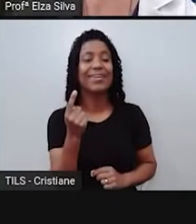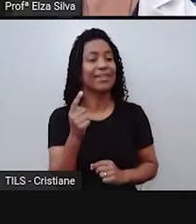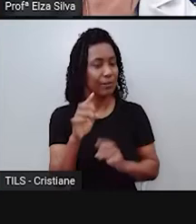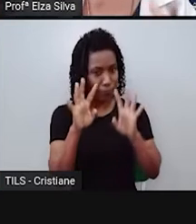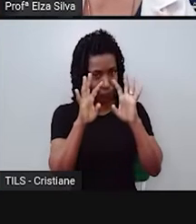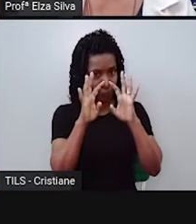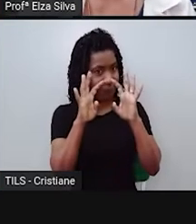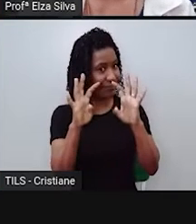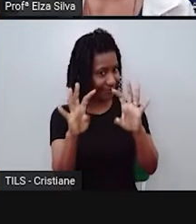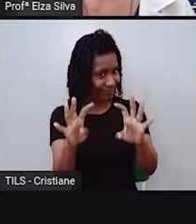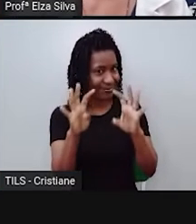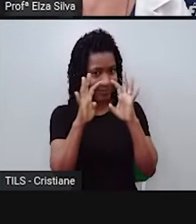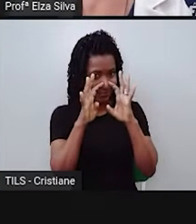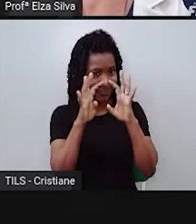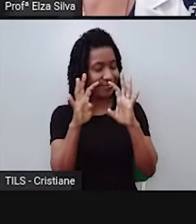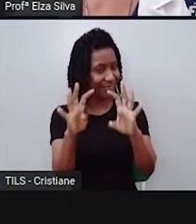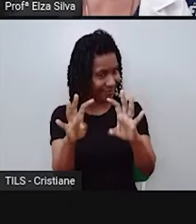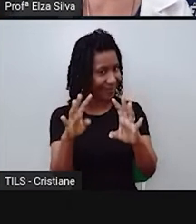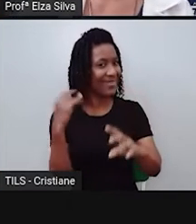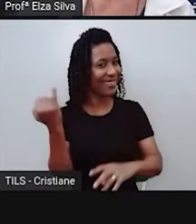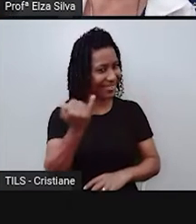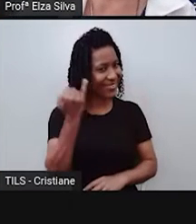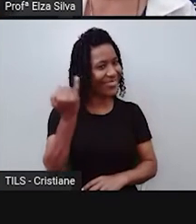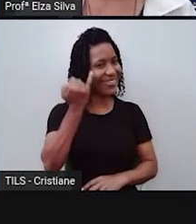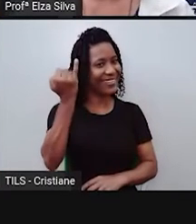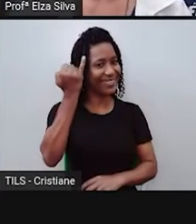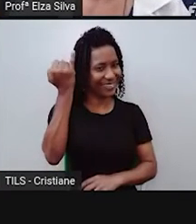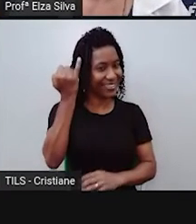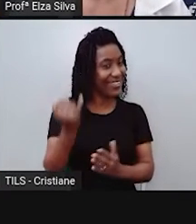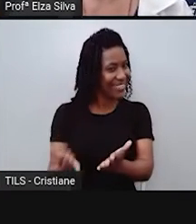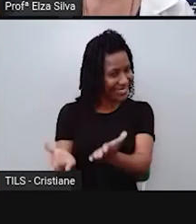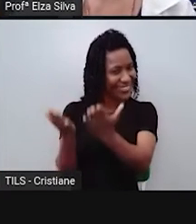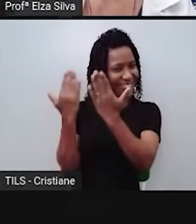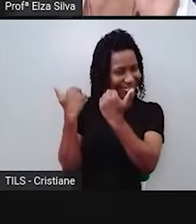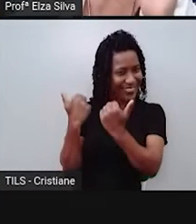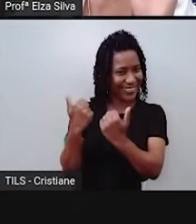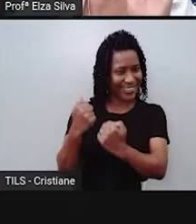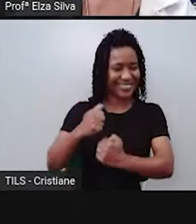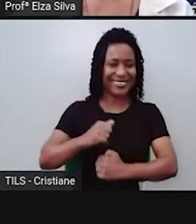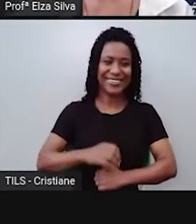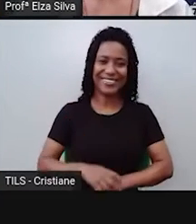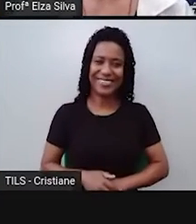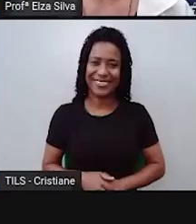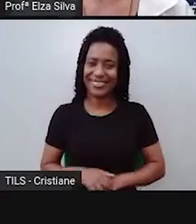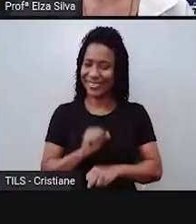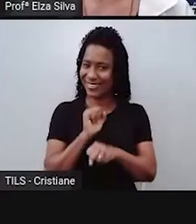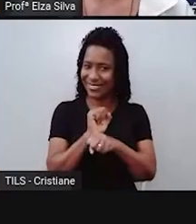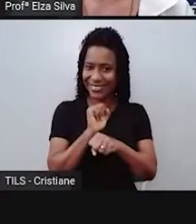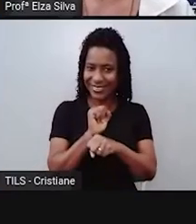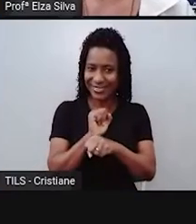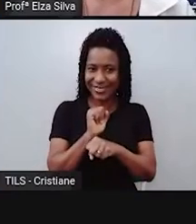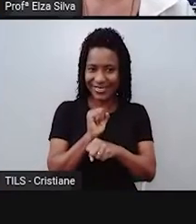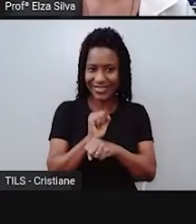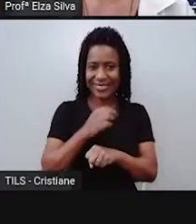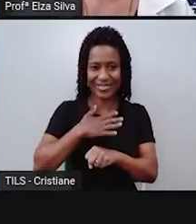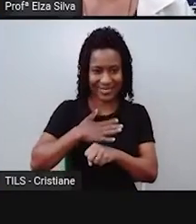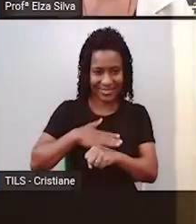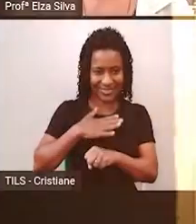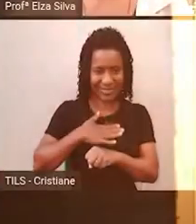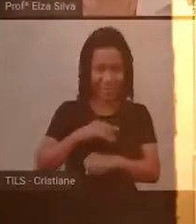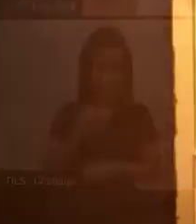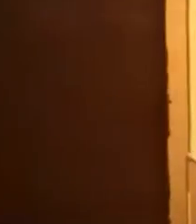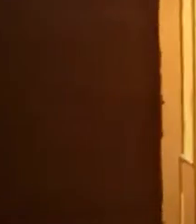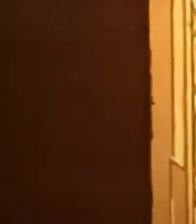tá certo? A ideia geral dessa fábula. Let's go, students! Just a moment, please! Só um minutinho, por favor.